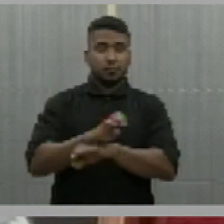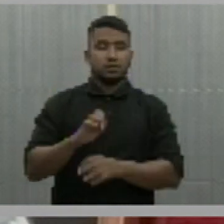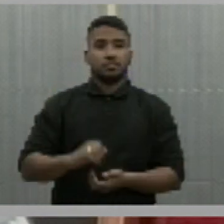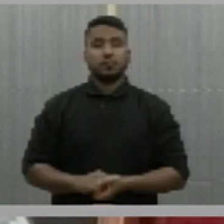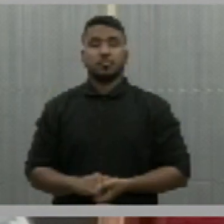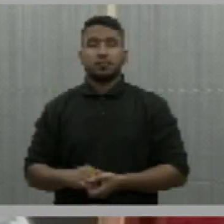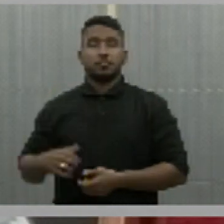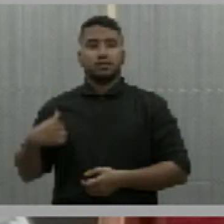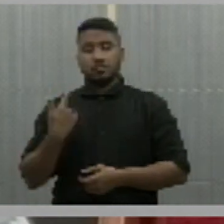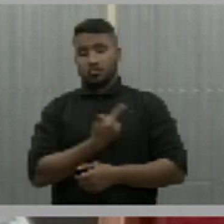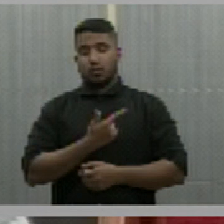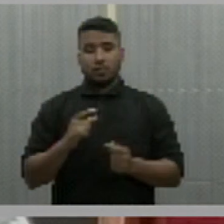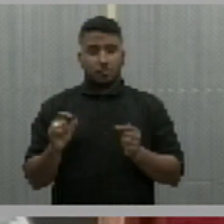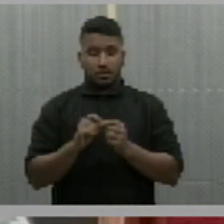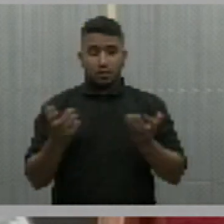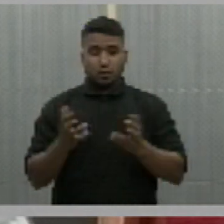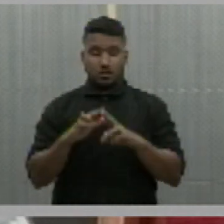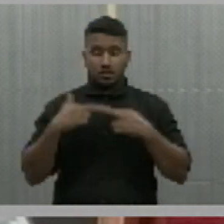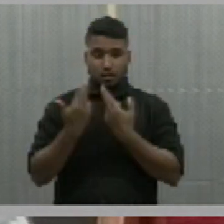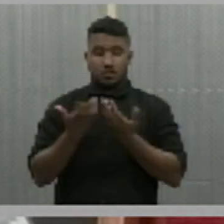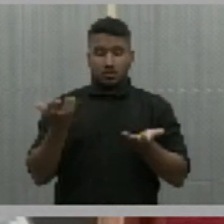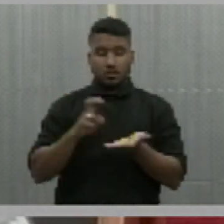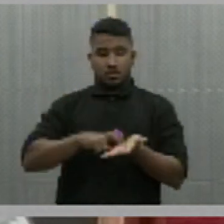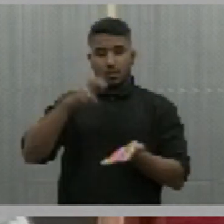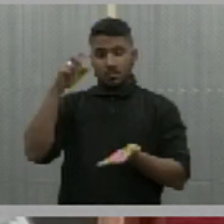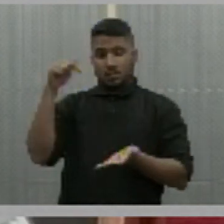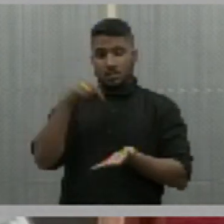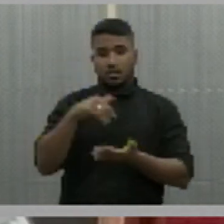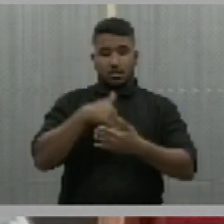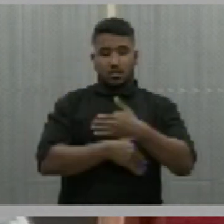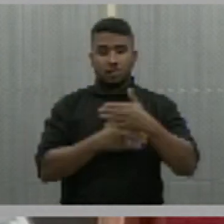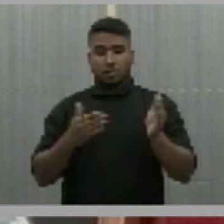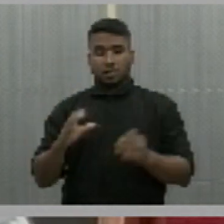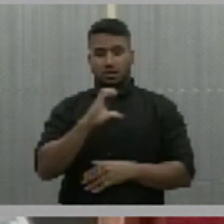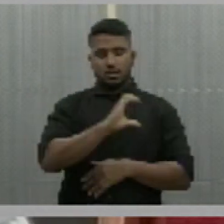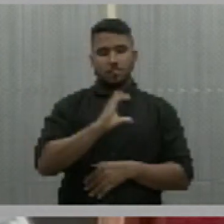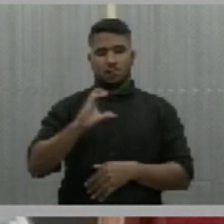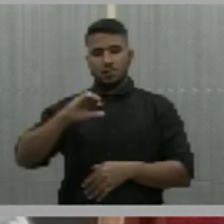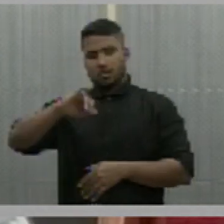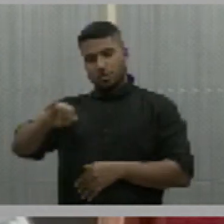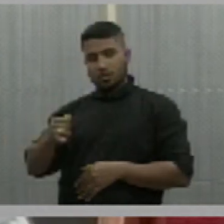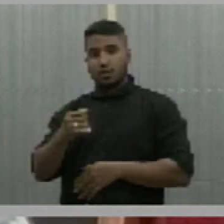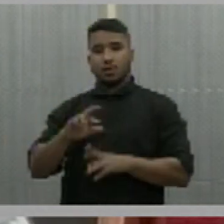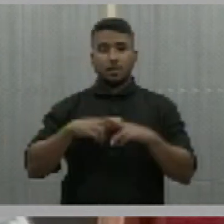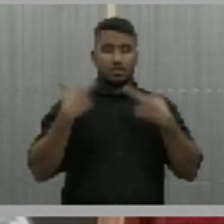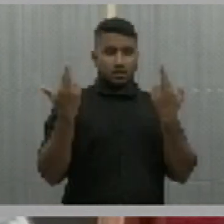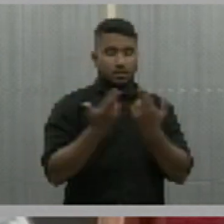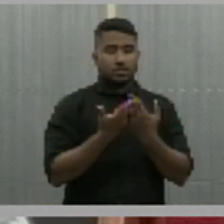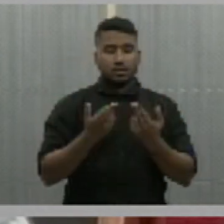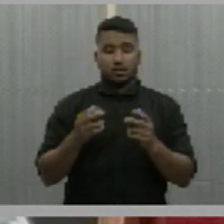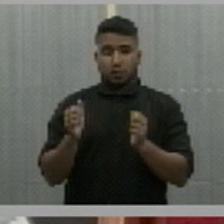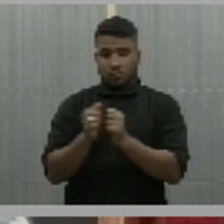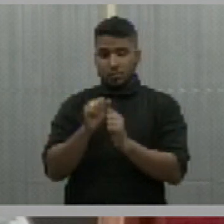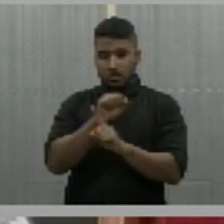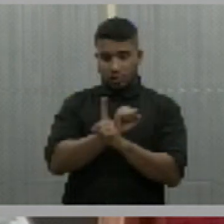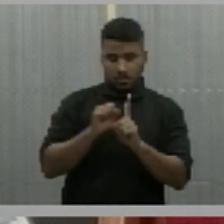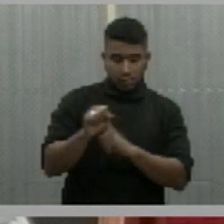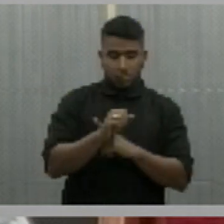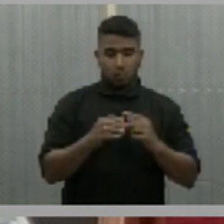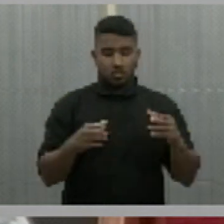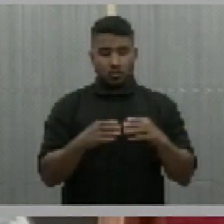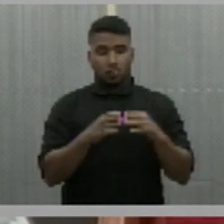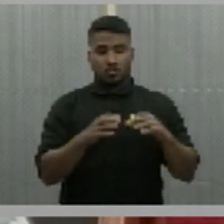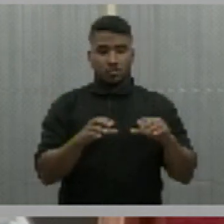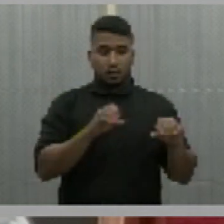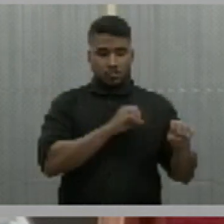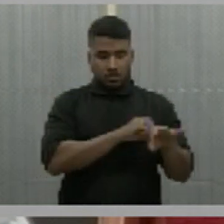Nós realizamos agora pela manhã aqui na sala das comissões a audiência pública junto à comissão de